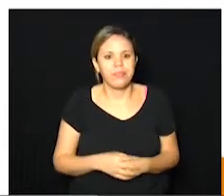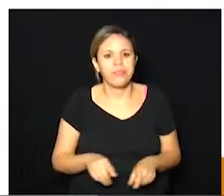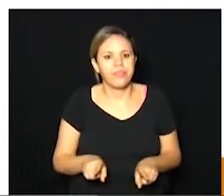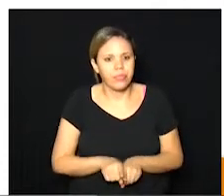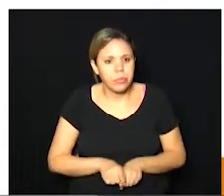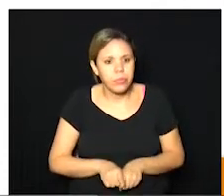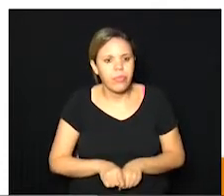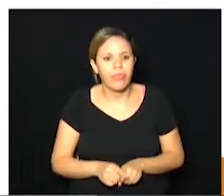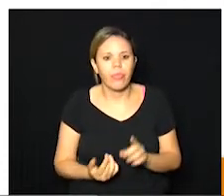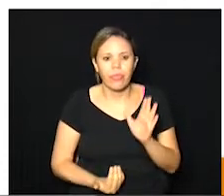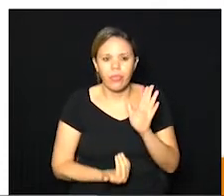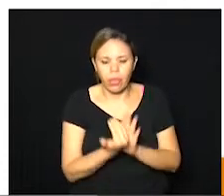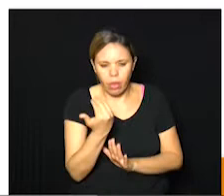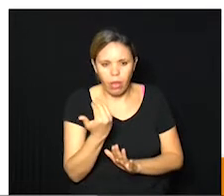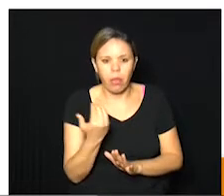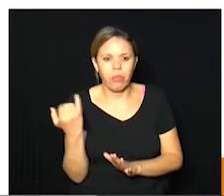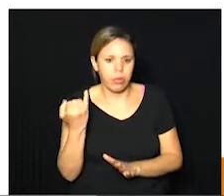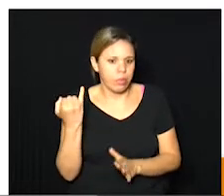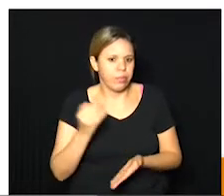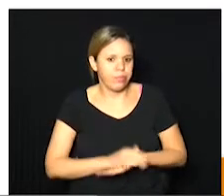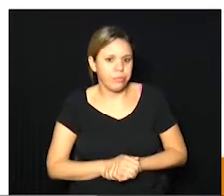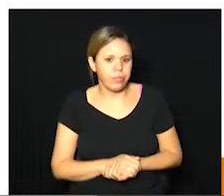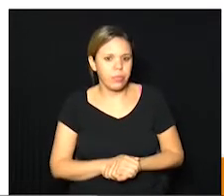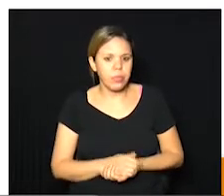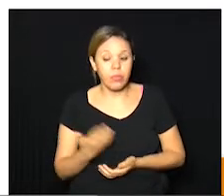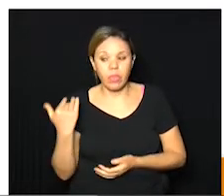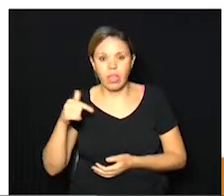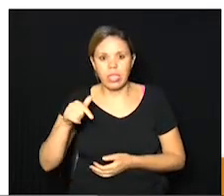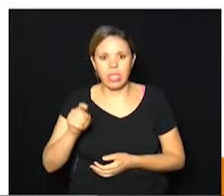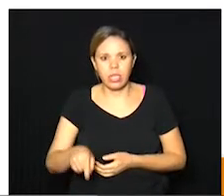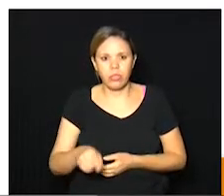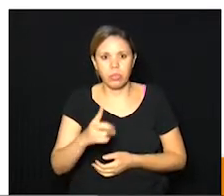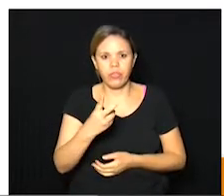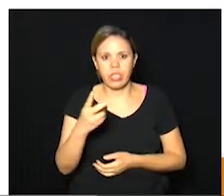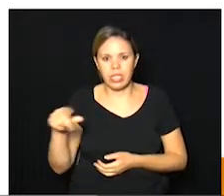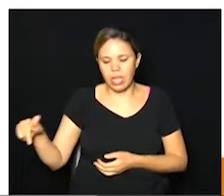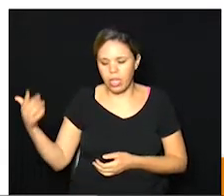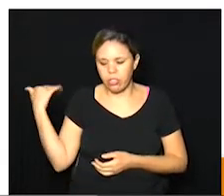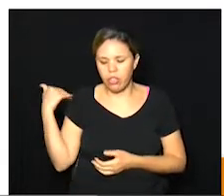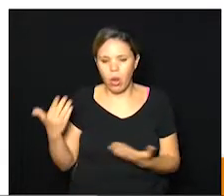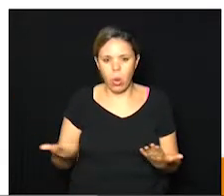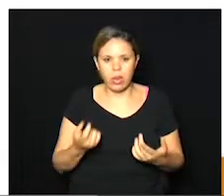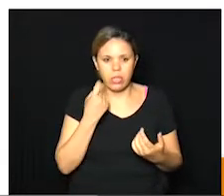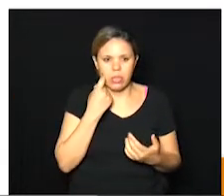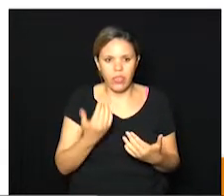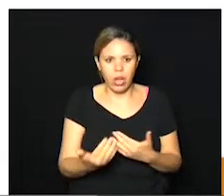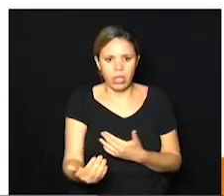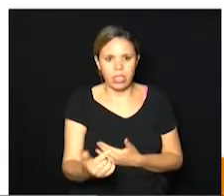um acréscimo considerável. Eram 7.027 na sexta-feira e agora 7